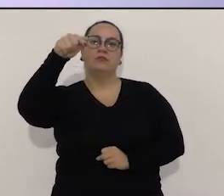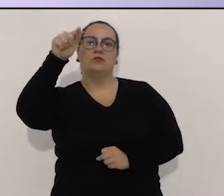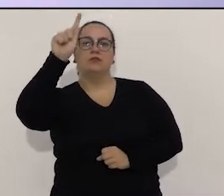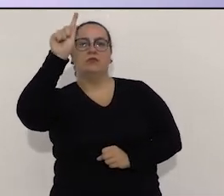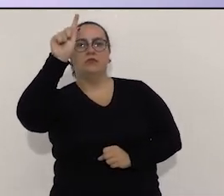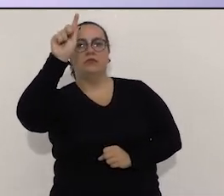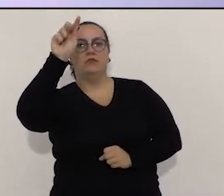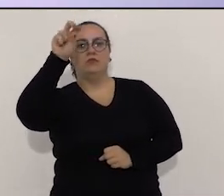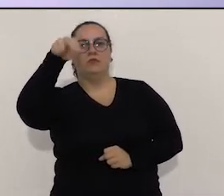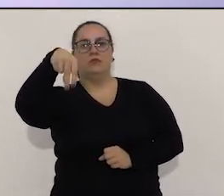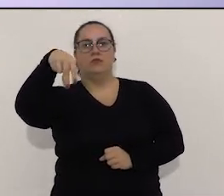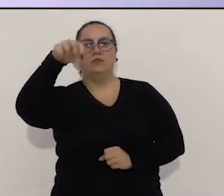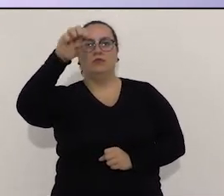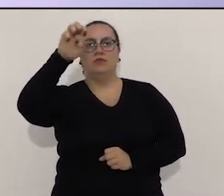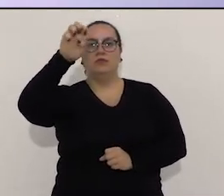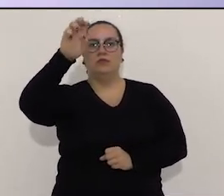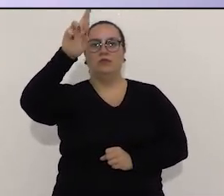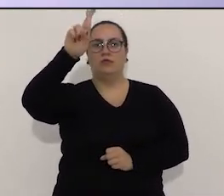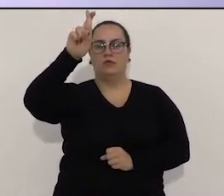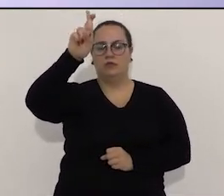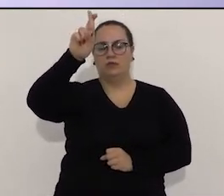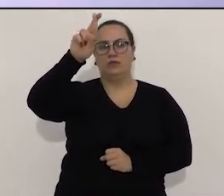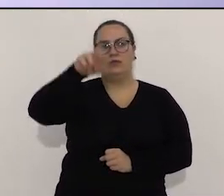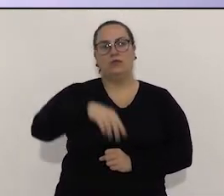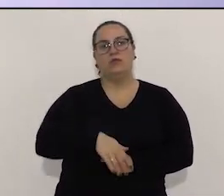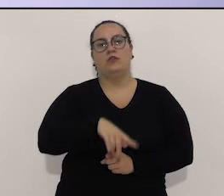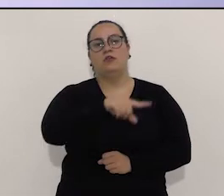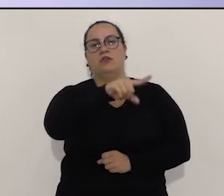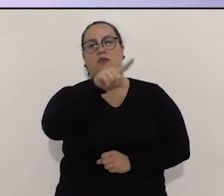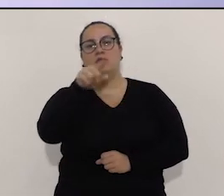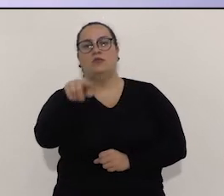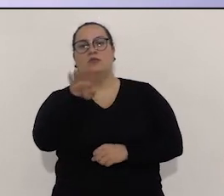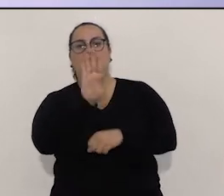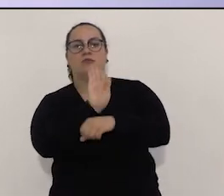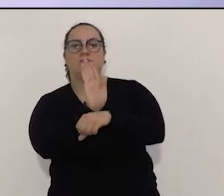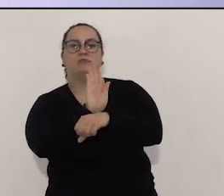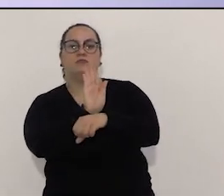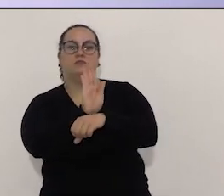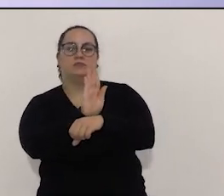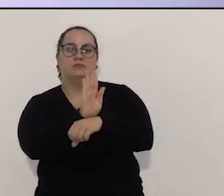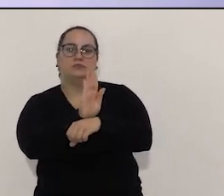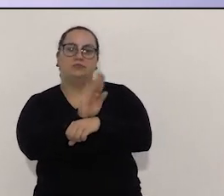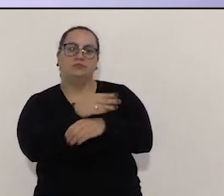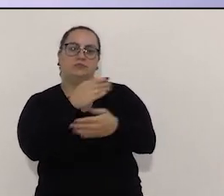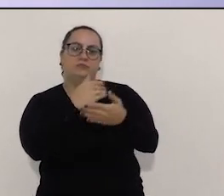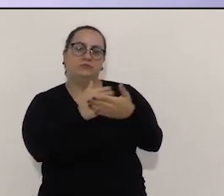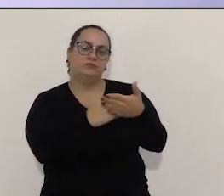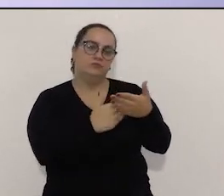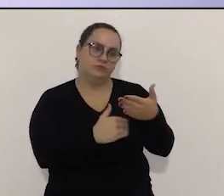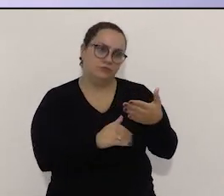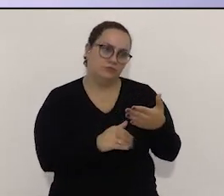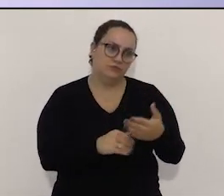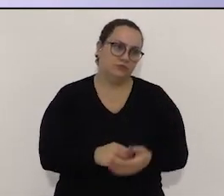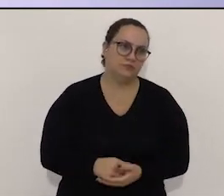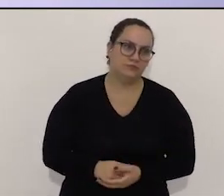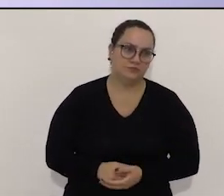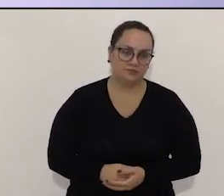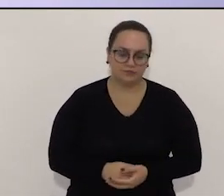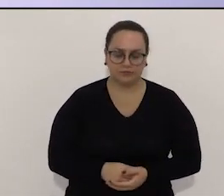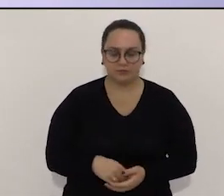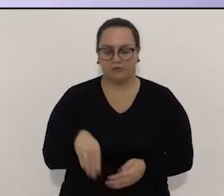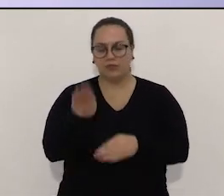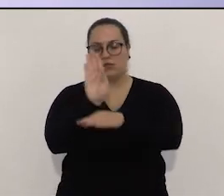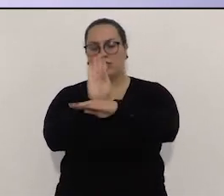o professor Wagner Bertoli e você que está acompanhando o nosso programa, as entrevistas, elas acontecem